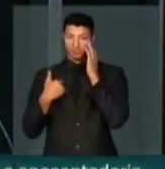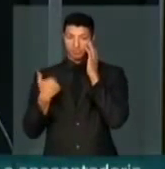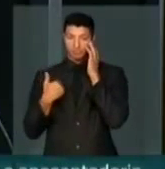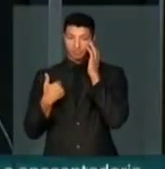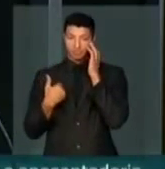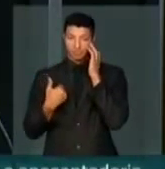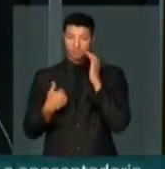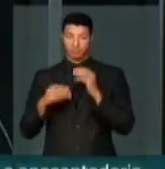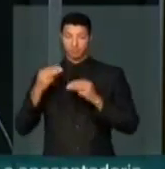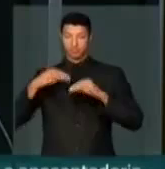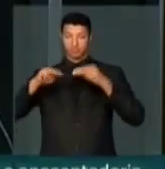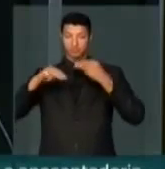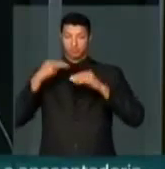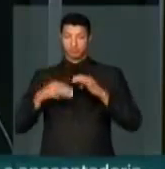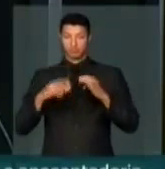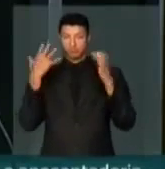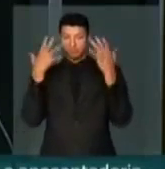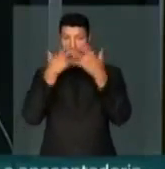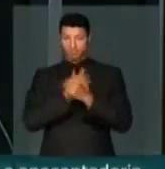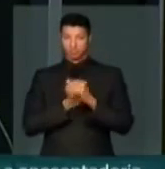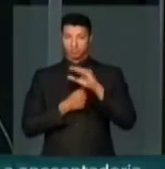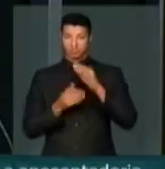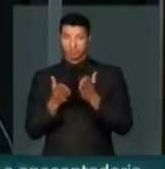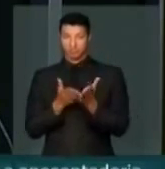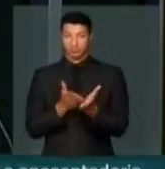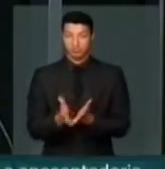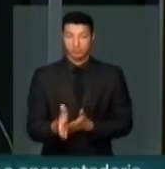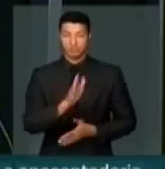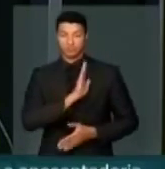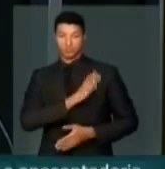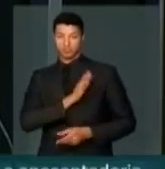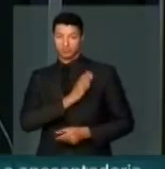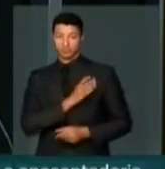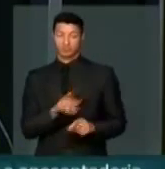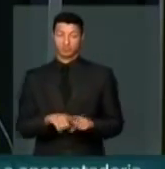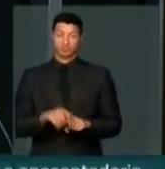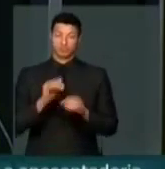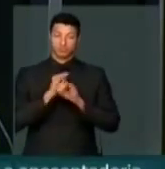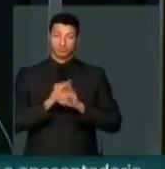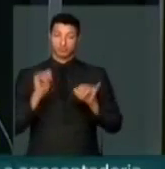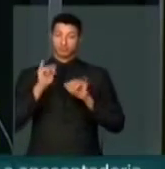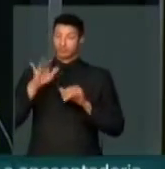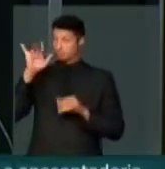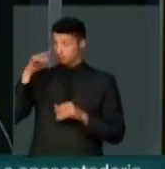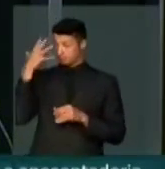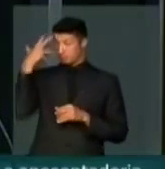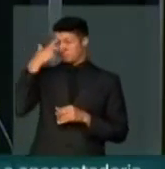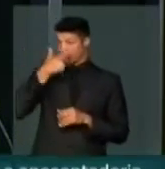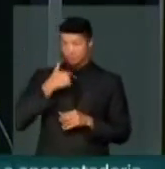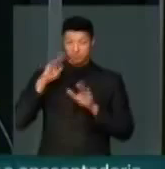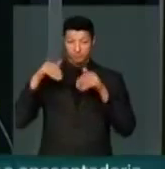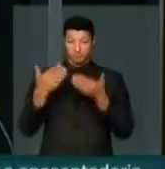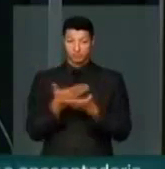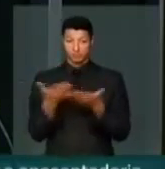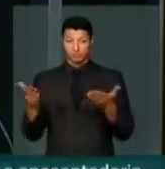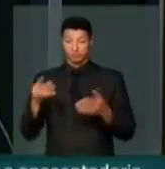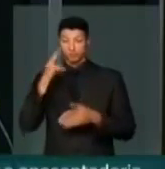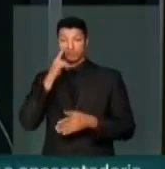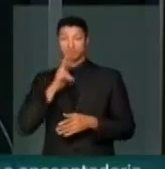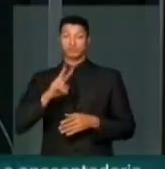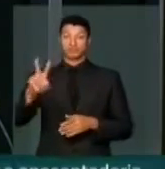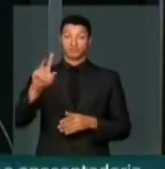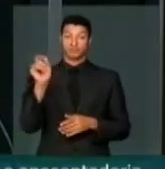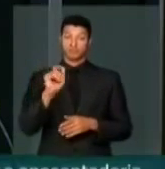numa música dele, belíssima, chamada Caminhos do Coração, ele diz que é tão bonito quando a gente vê